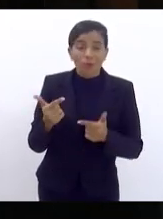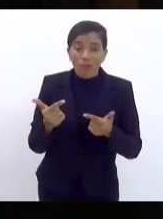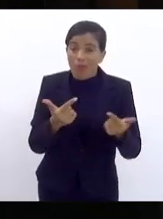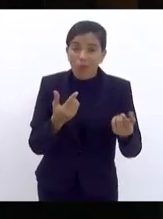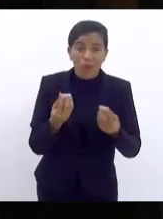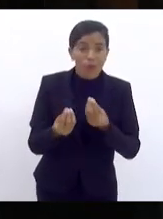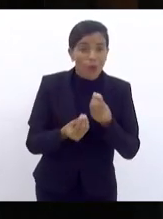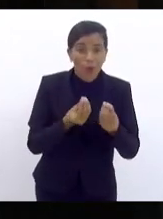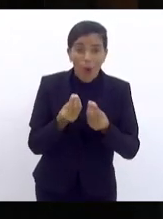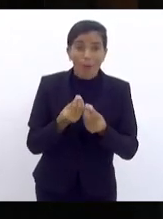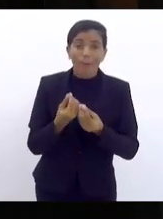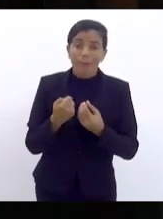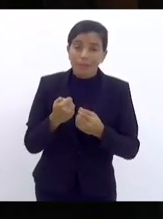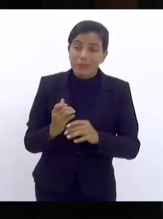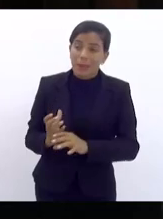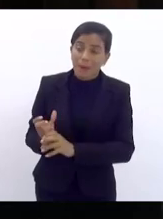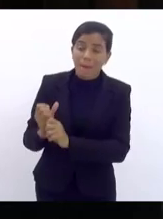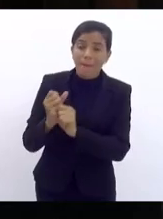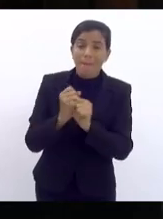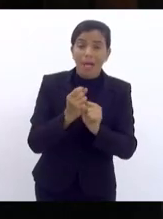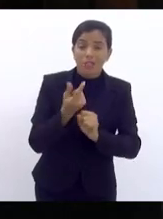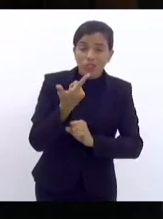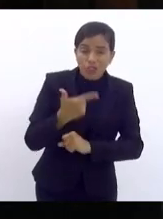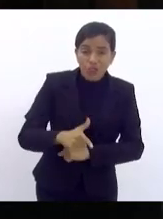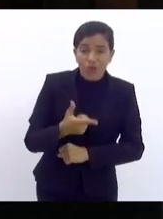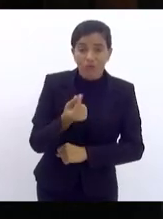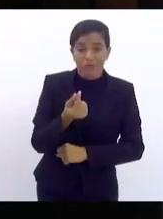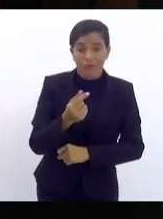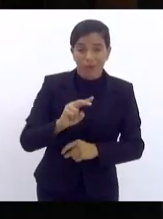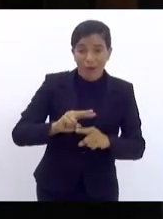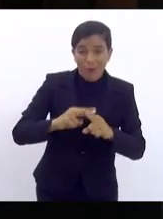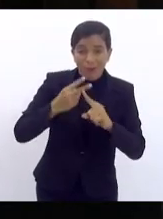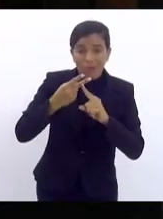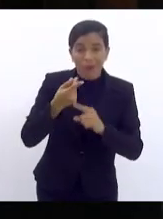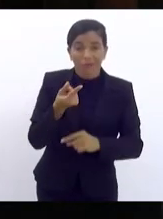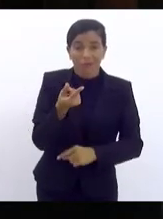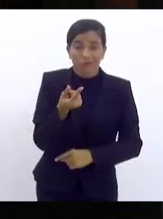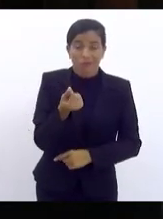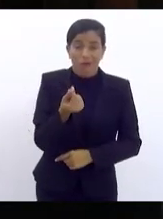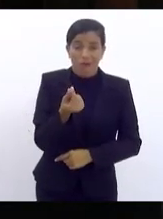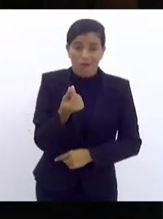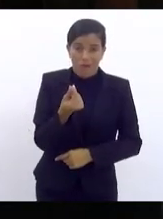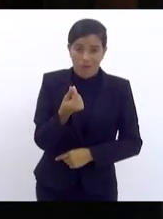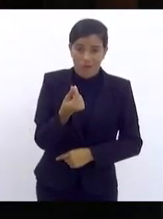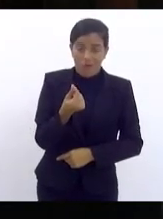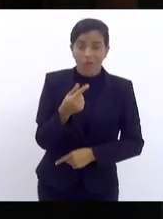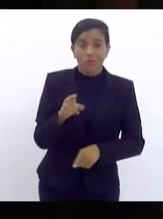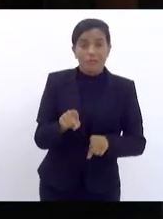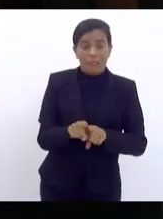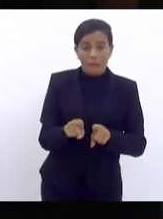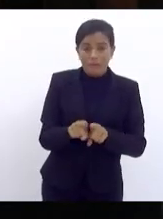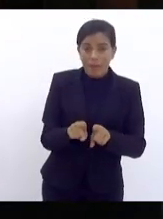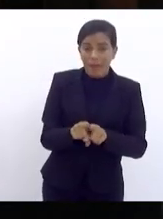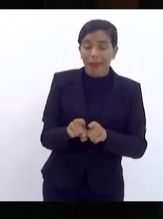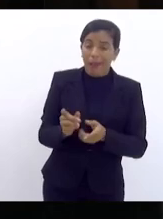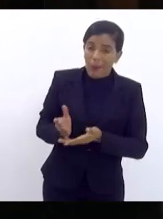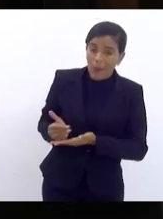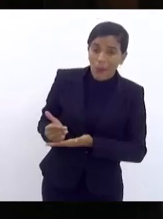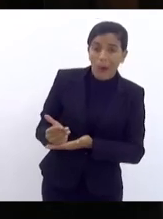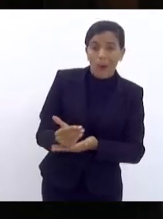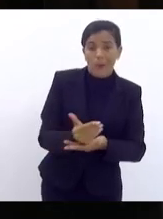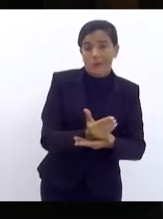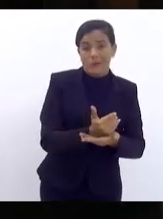um novo levantamento financeiro, aumentando a quantidade de serviço e orçamentário